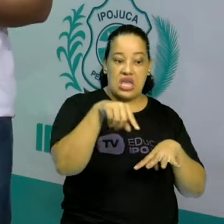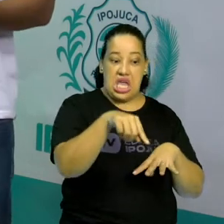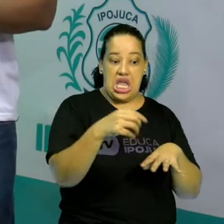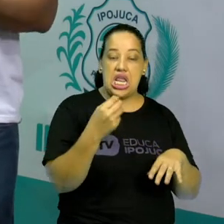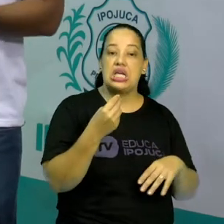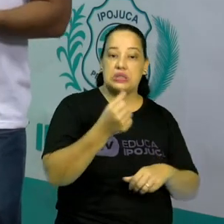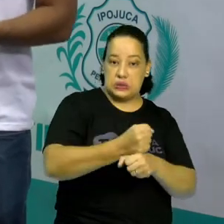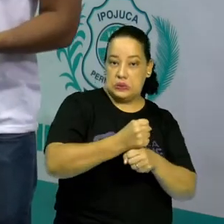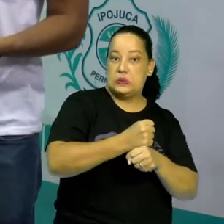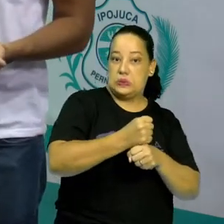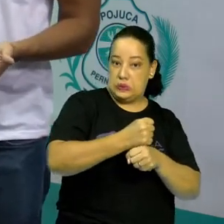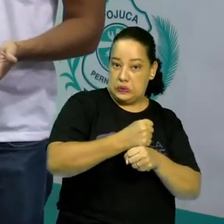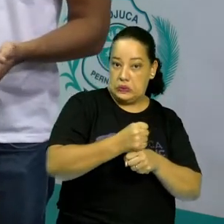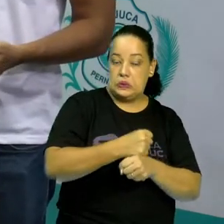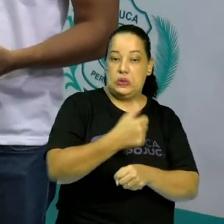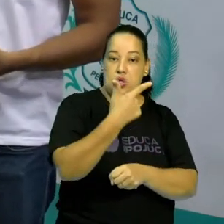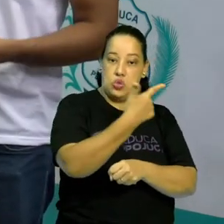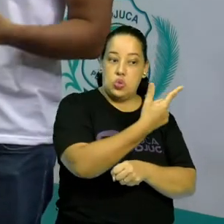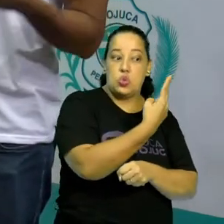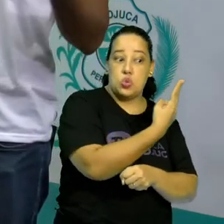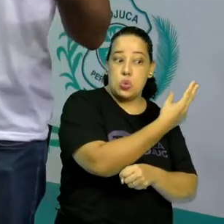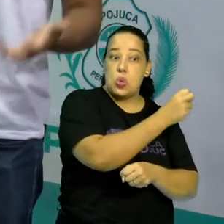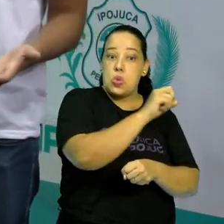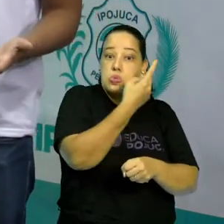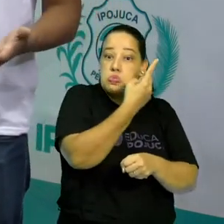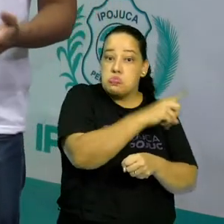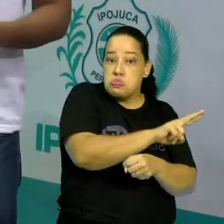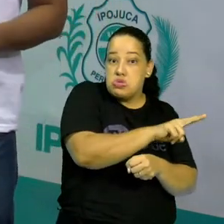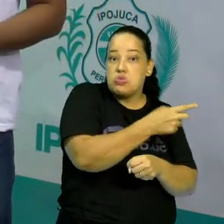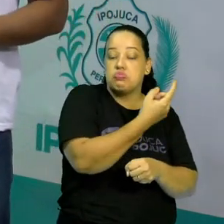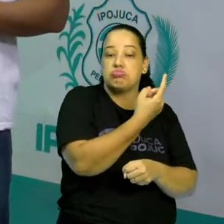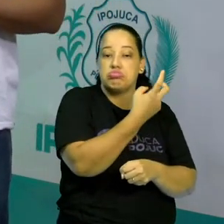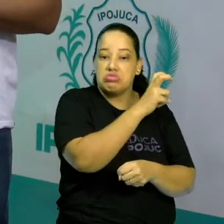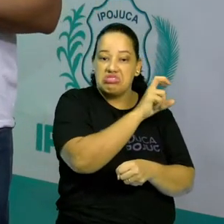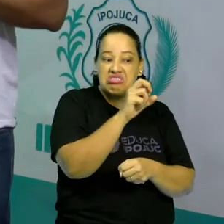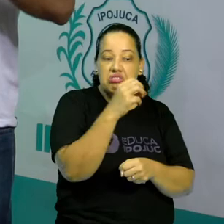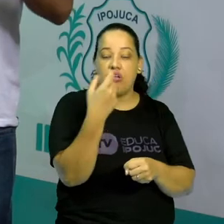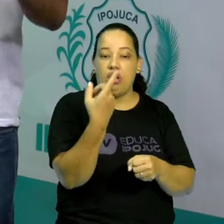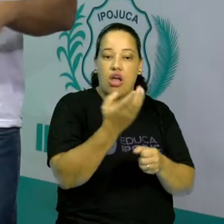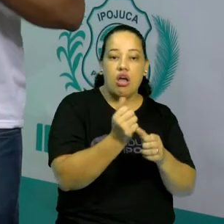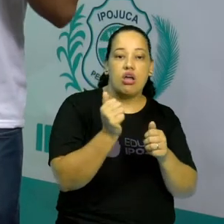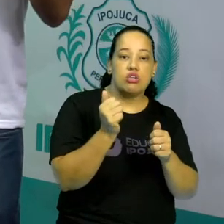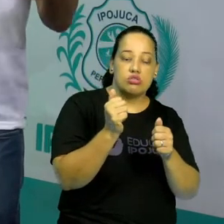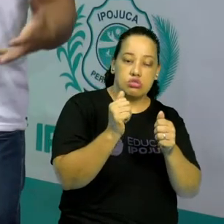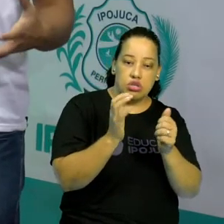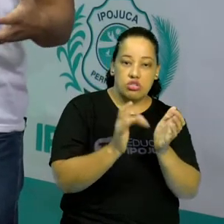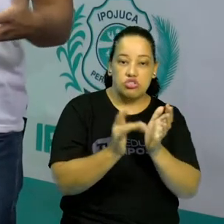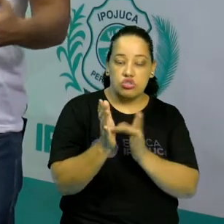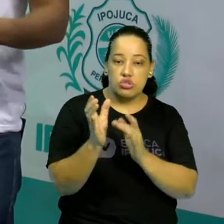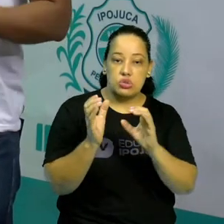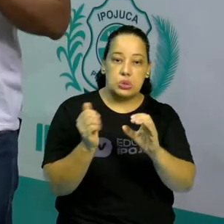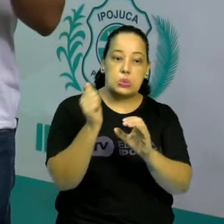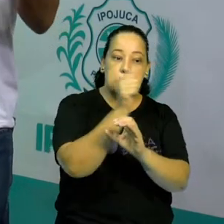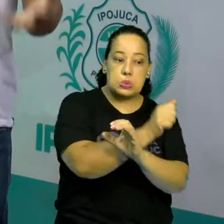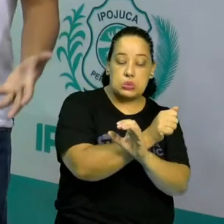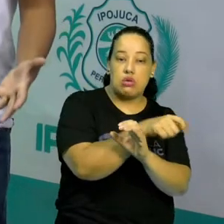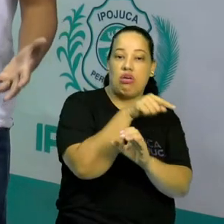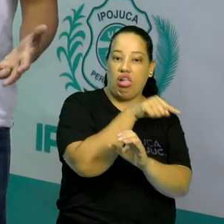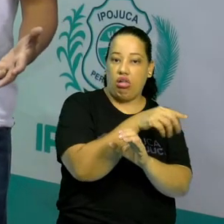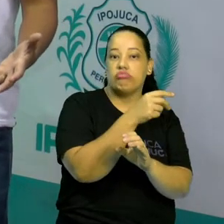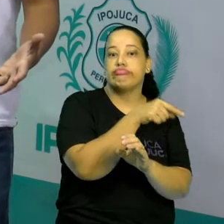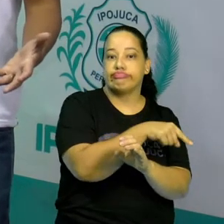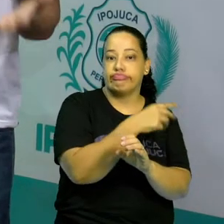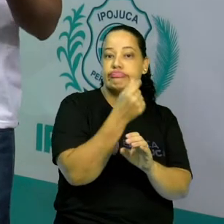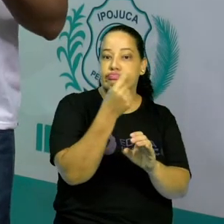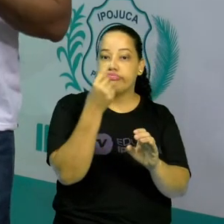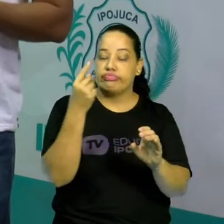a 1.500 anos antes de Cristo e o objetivo é você capturar o máximo de peças possíveis do seu